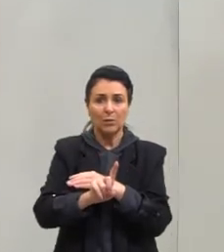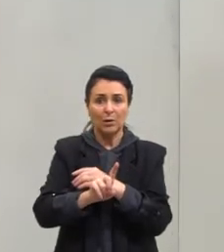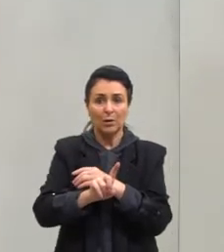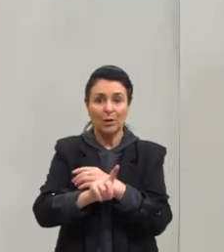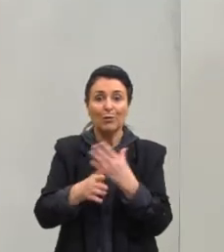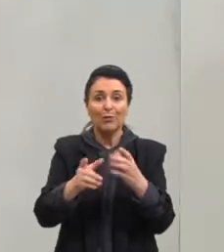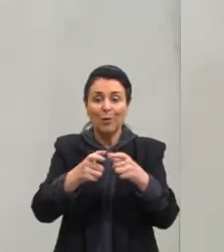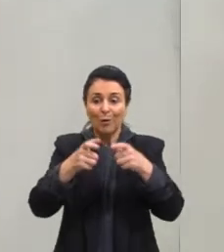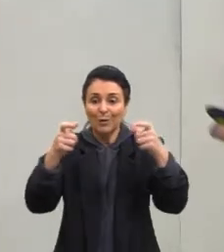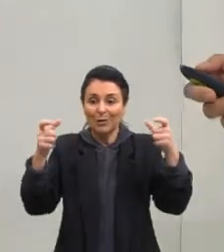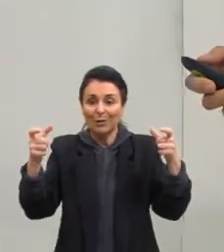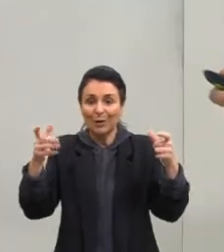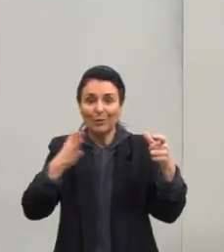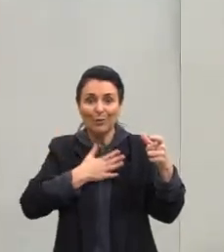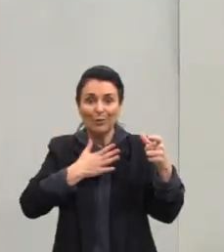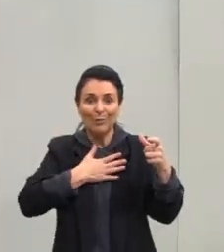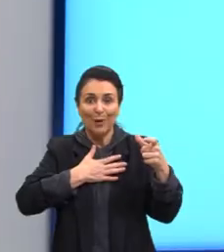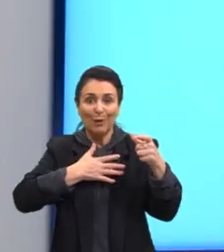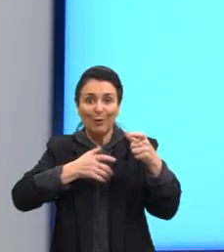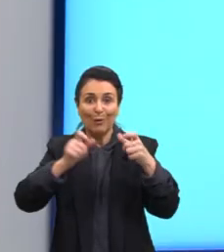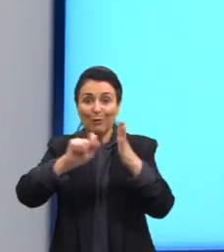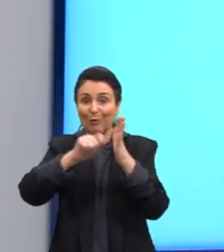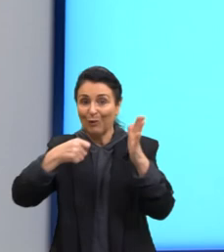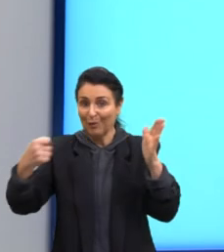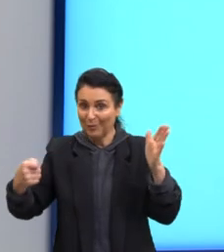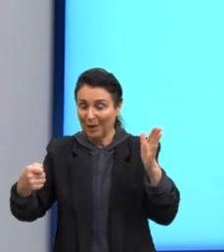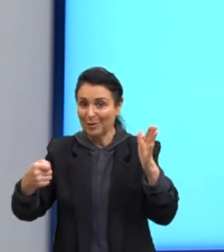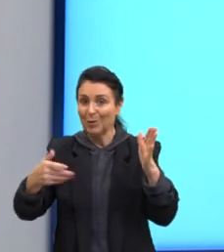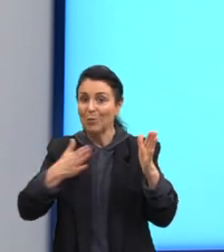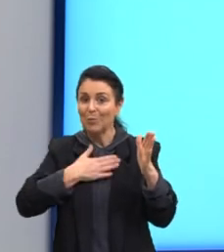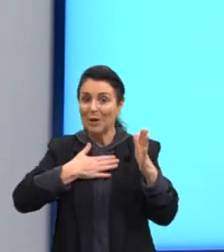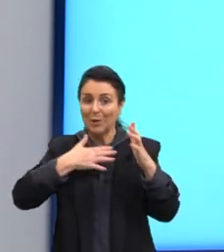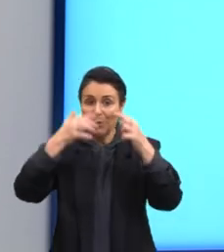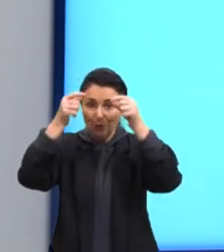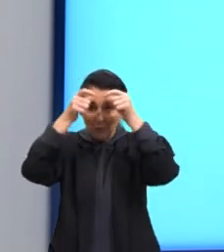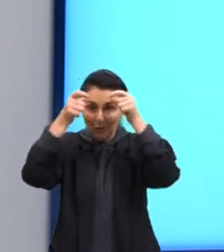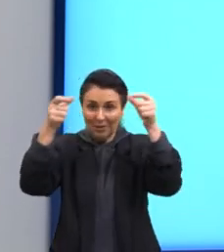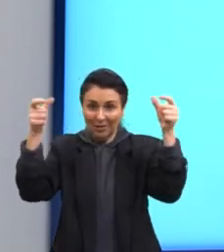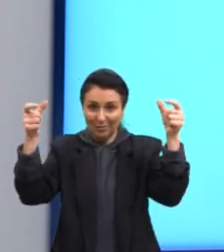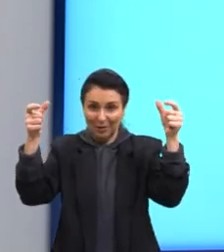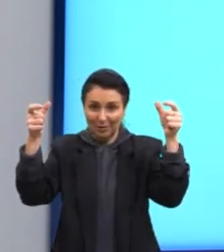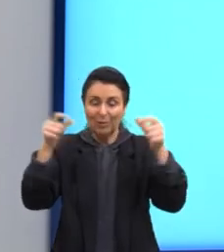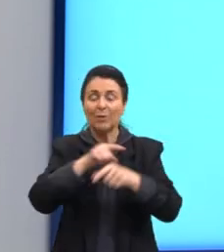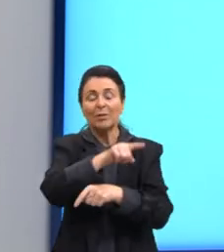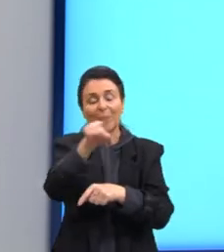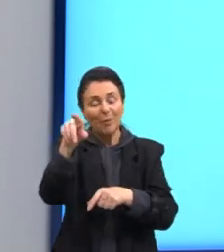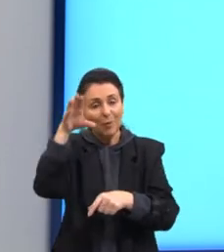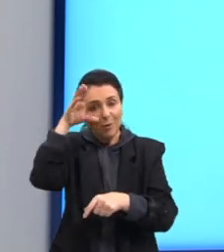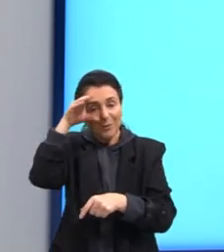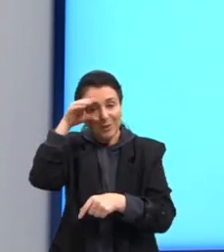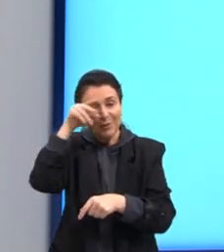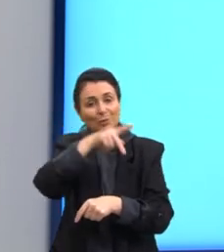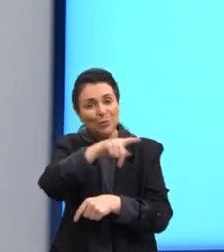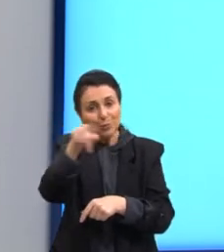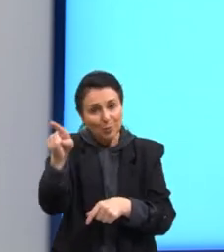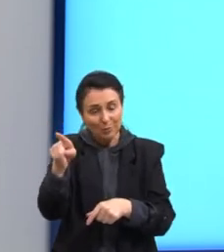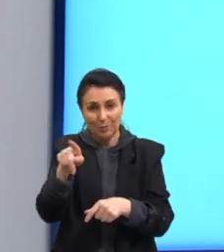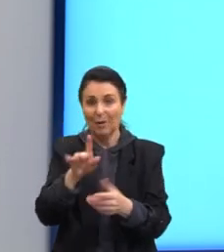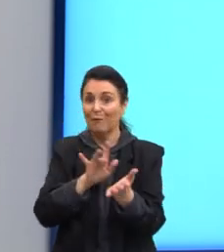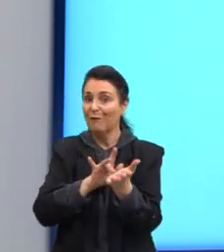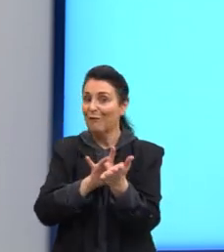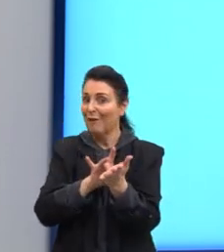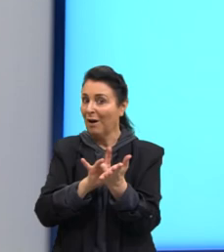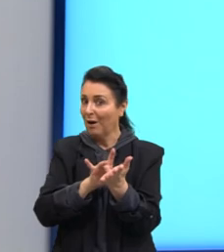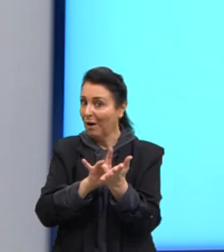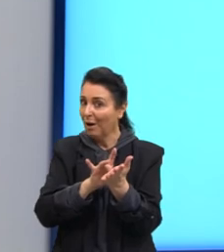Não só para inglês, para qualquer conhecimento. Ok, pessoal? Então vocês podem, observando essas falsos cognatos